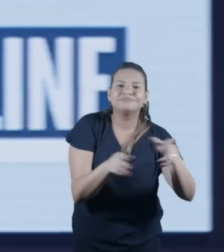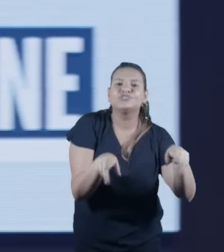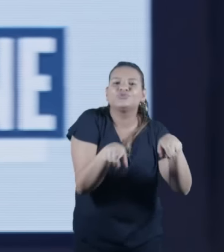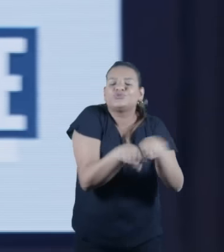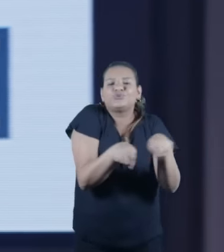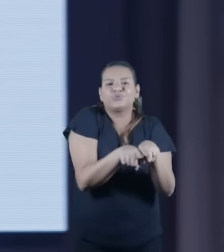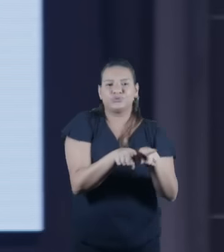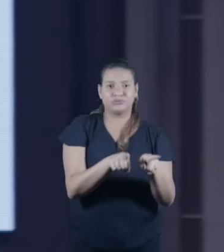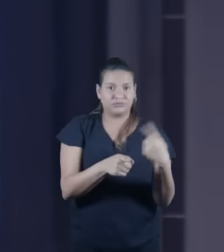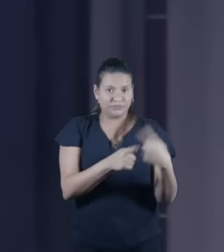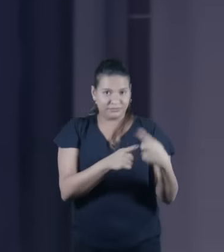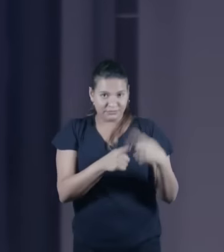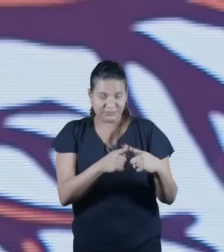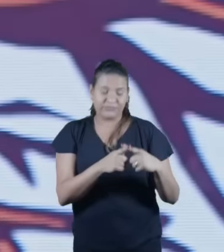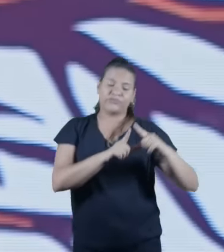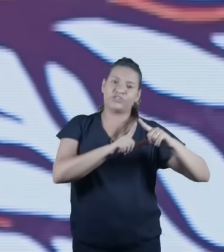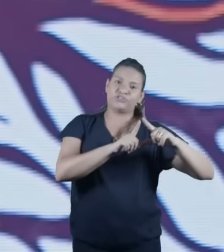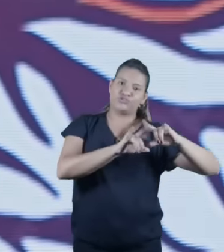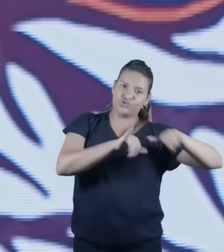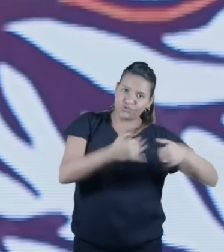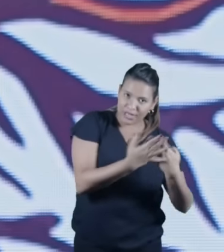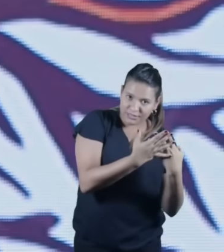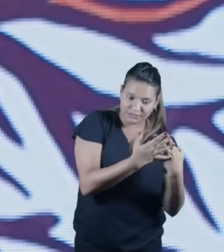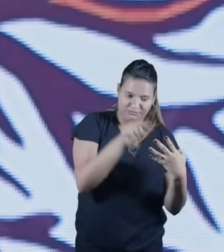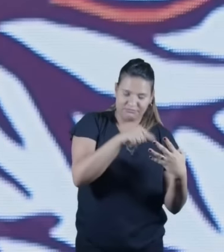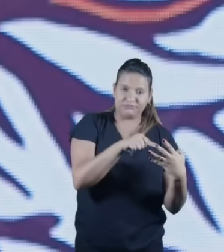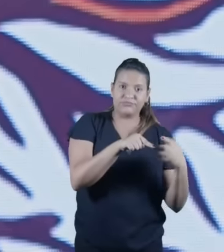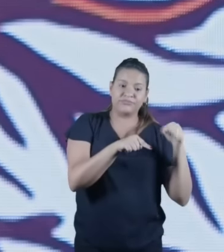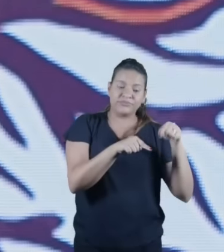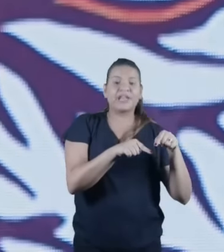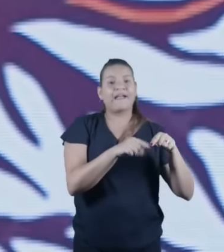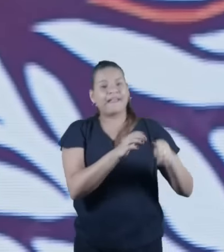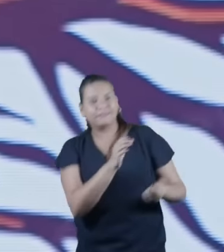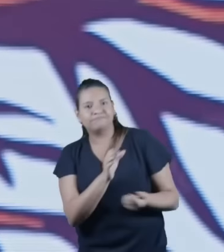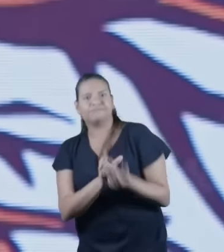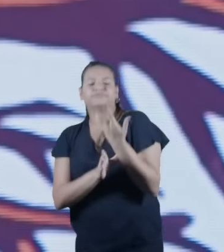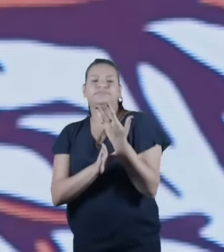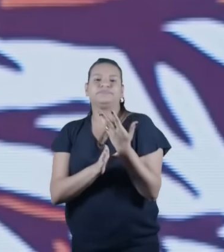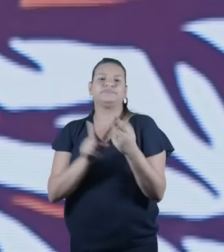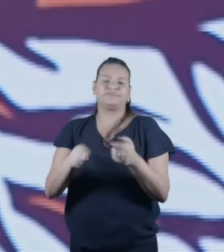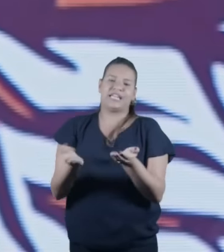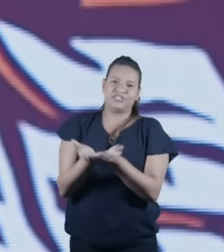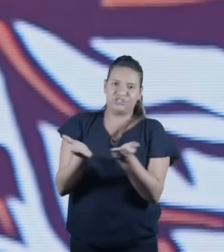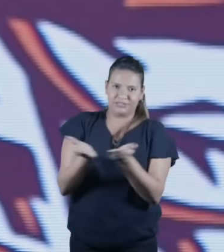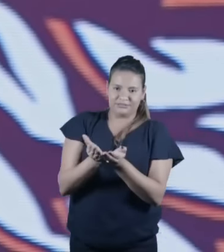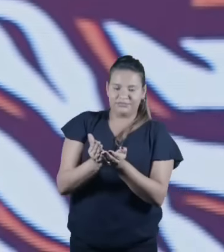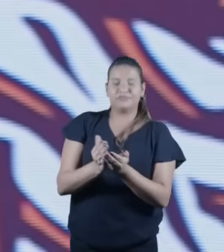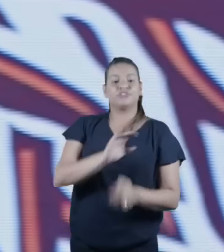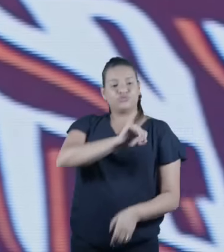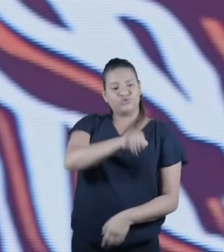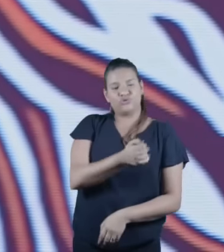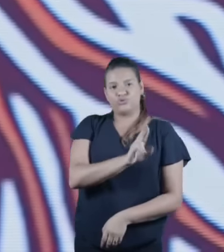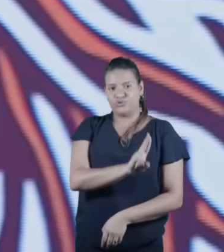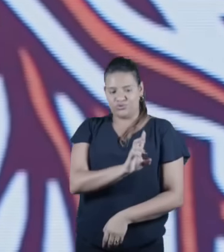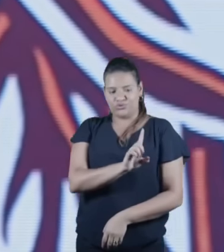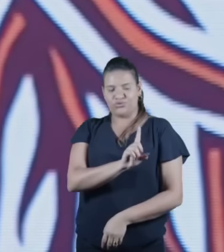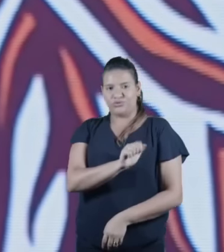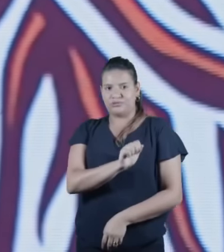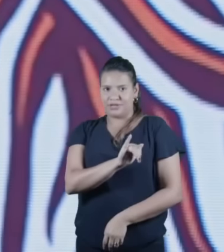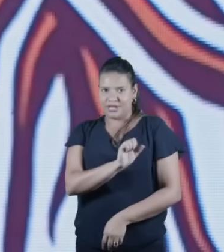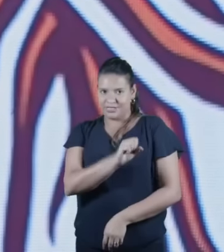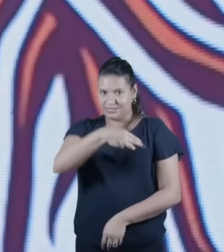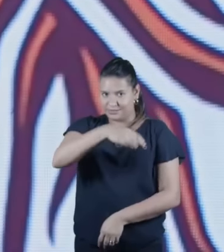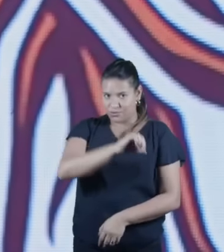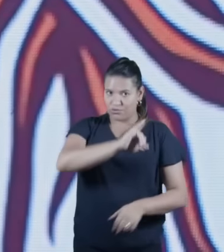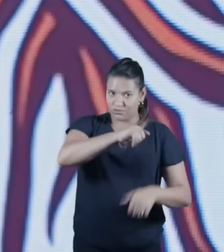dentro do judaísmo. E para entender o cristianismo, a gente precisa entender antes o judaísmo. E por isso eu fiquei muito feliz com o assunto do dia